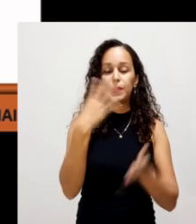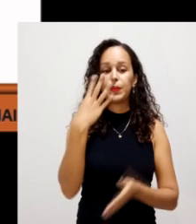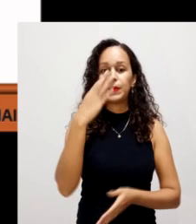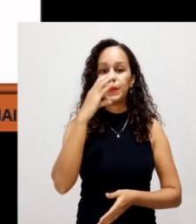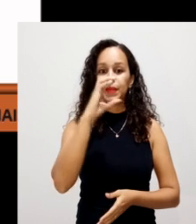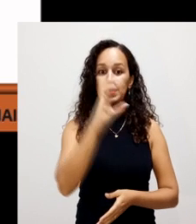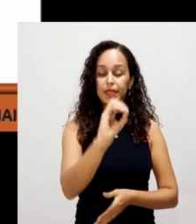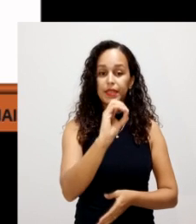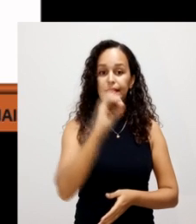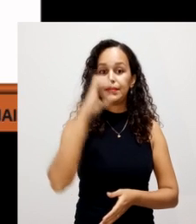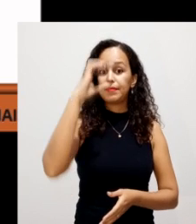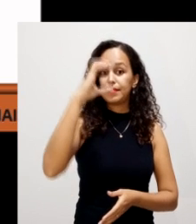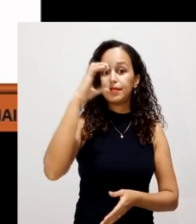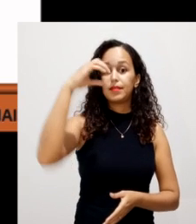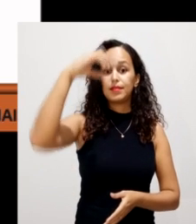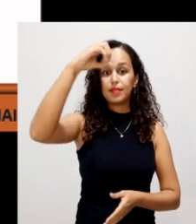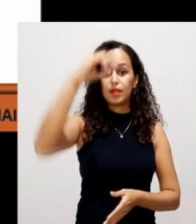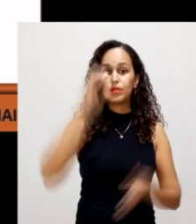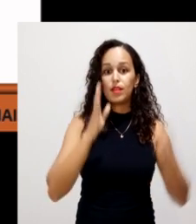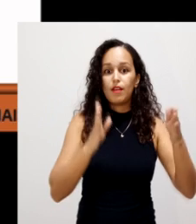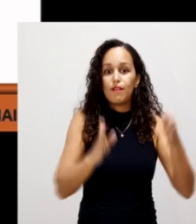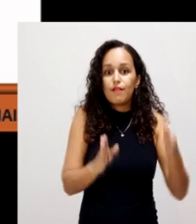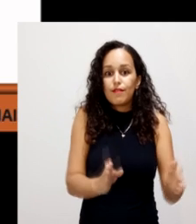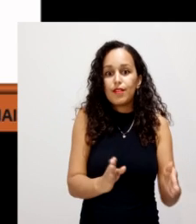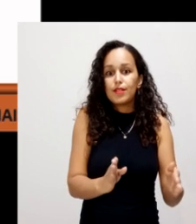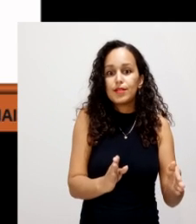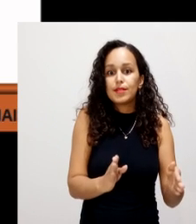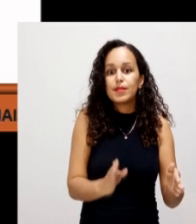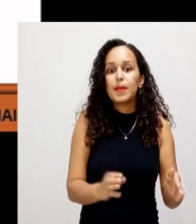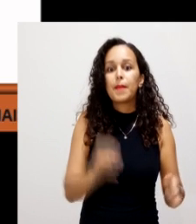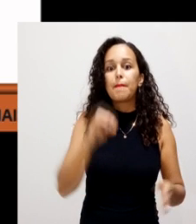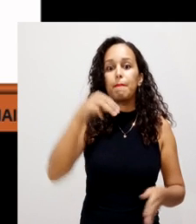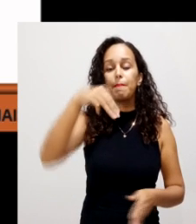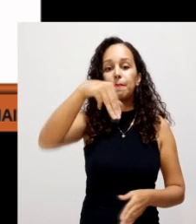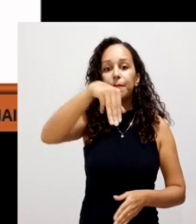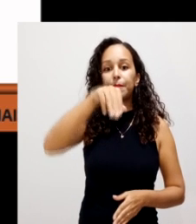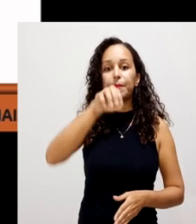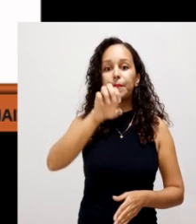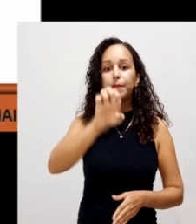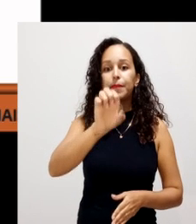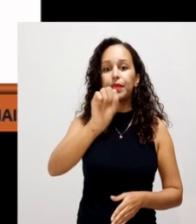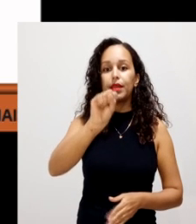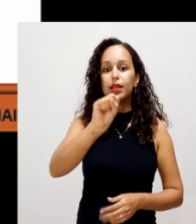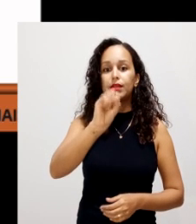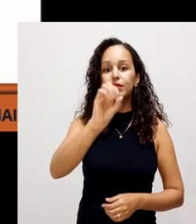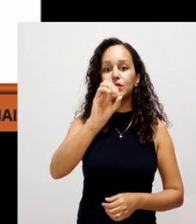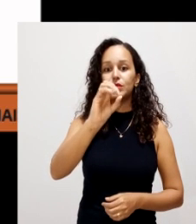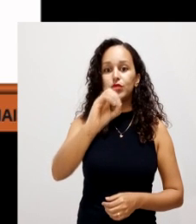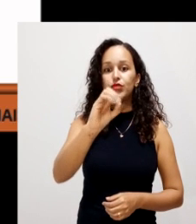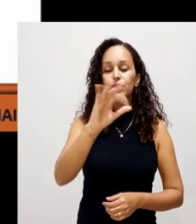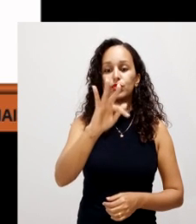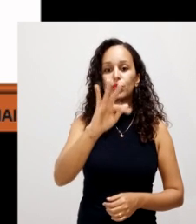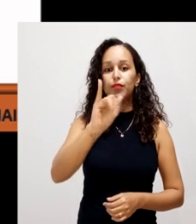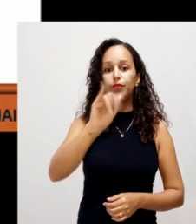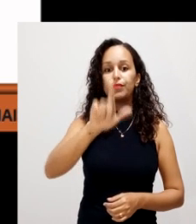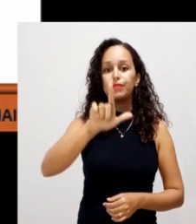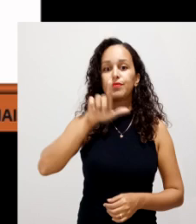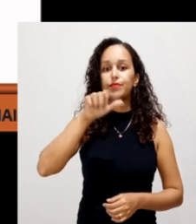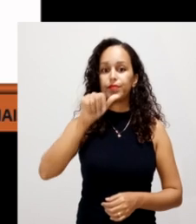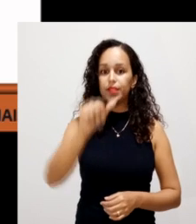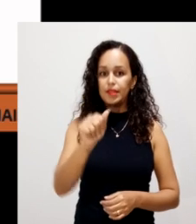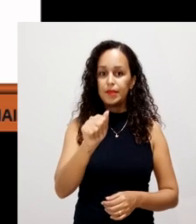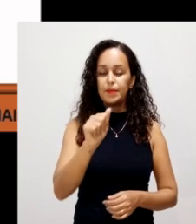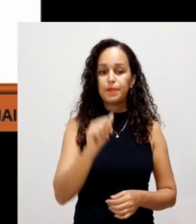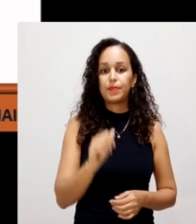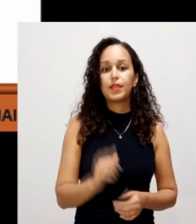Celsius, 30 a 40 graus Celsius, a fase mesófila. Então, aqui vai ter uma comunidade de micro-organismos que vai estar degradando a